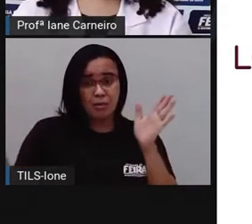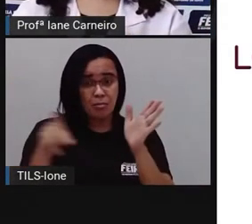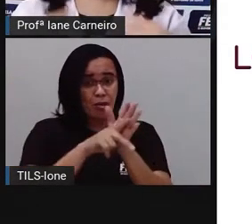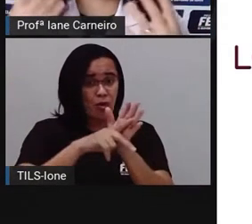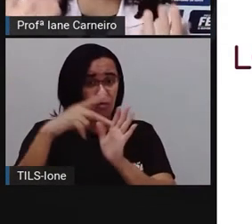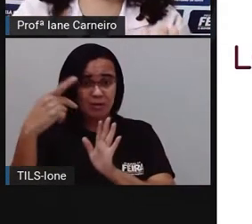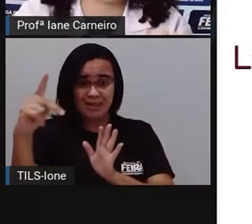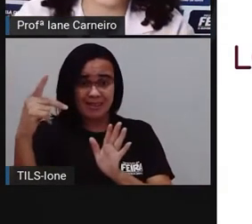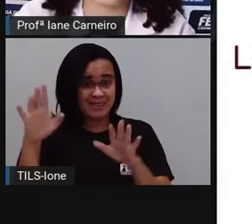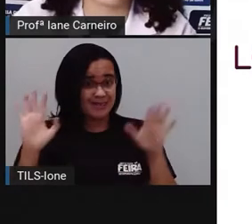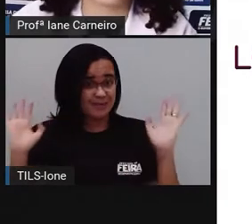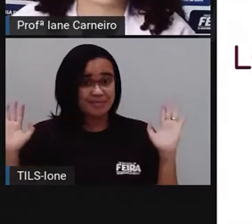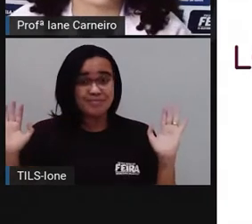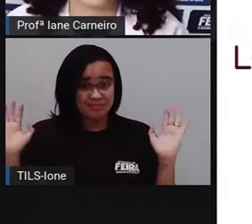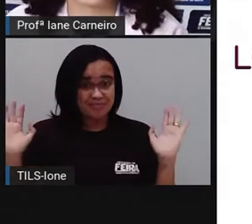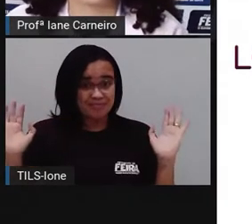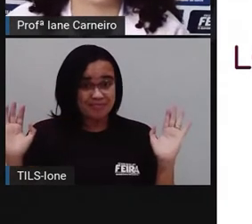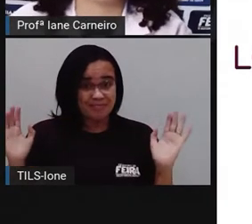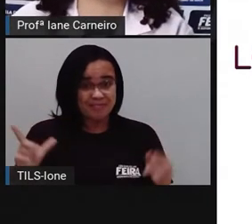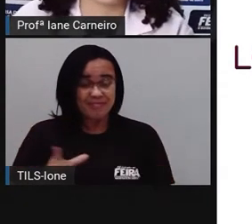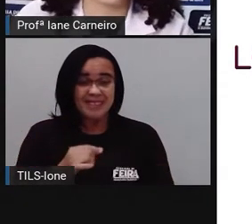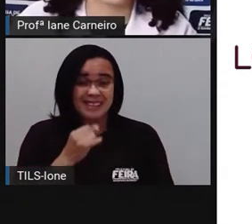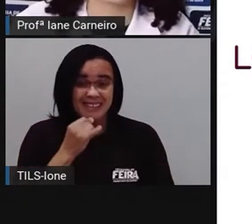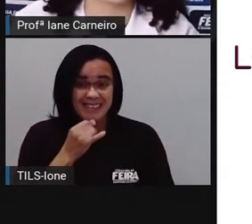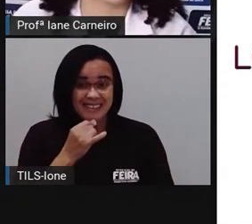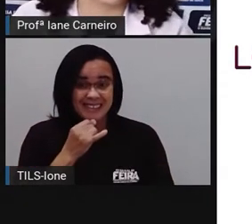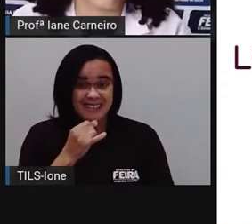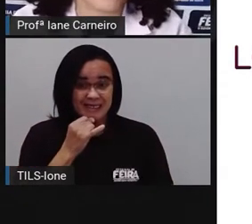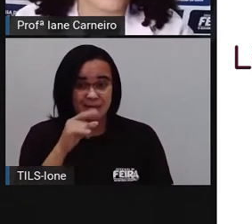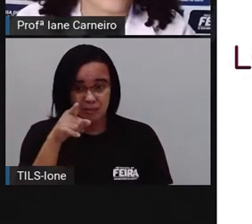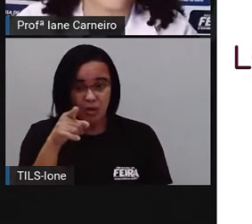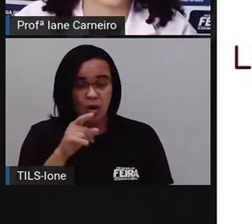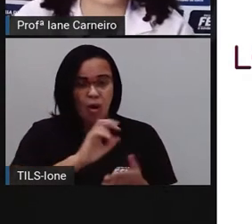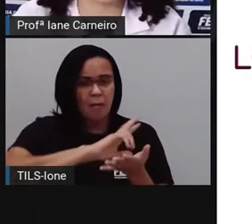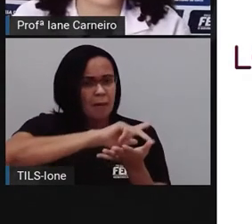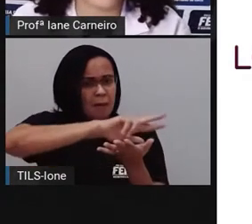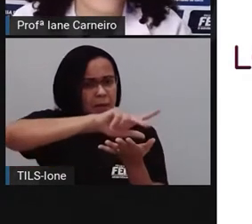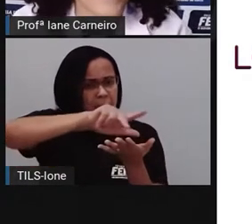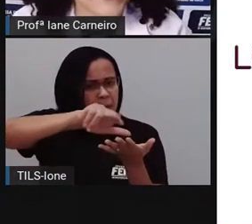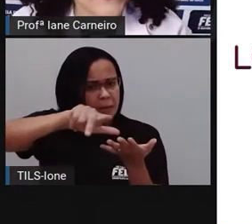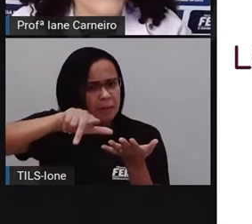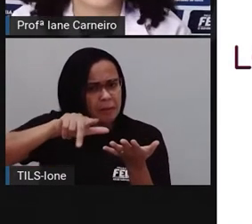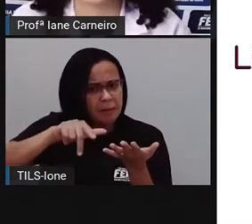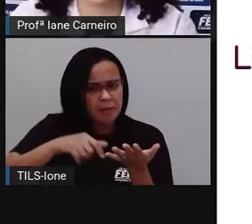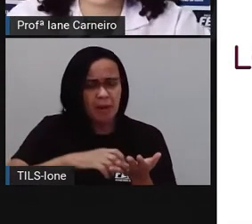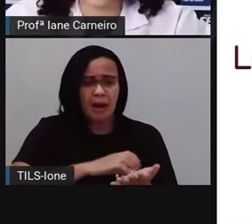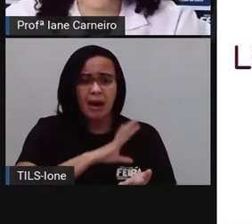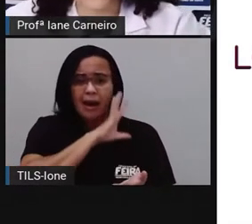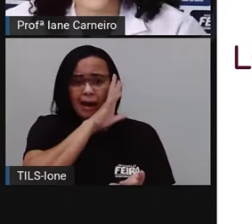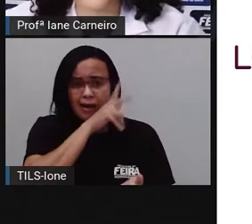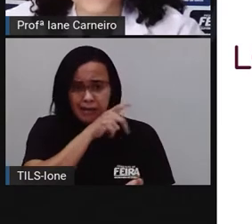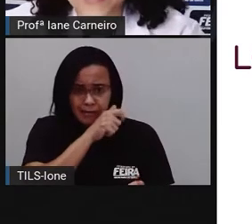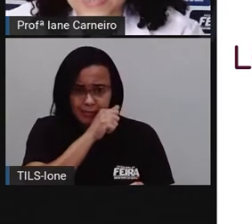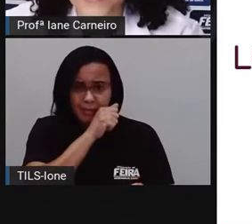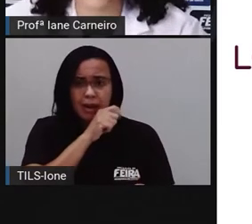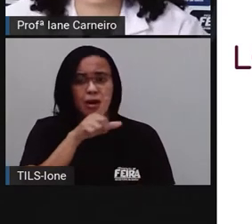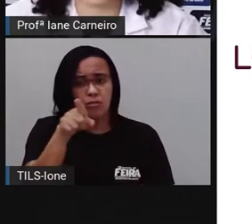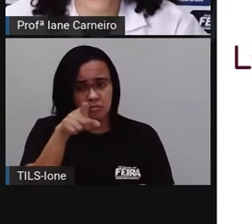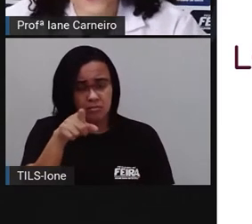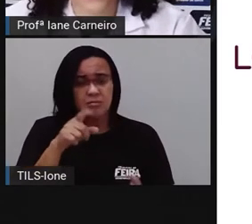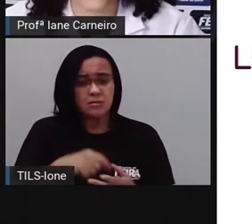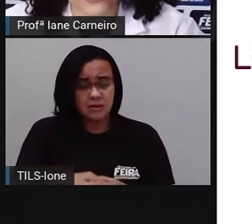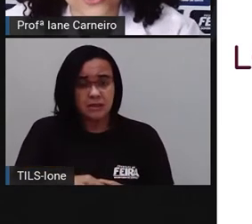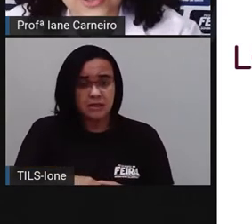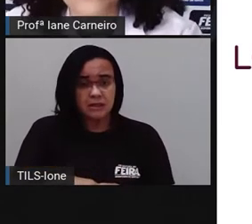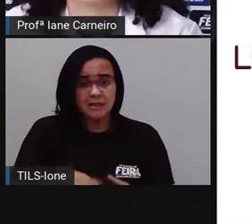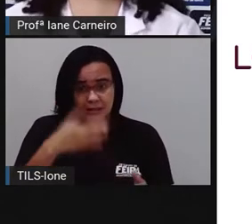né? E como o mico-leão, como a Pró colocou aqui, ó, o mico-leão, o lobo-guará, o papagaio. Você sabia que papagaio não era para ser criado dentro